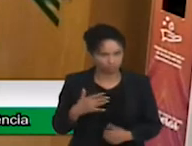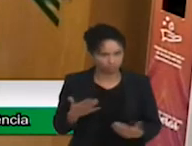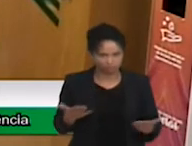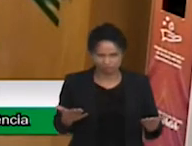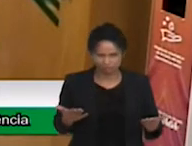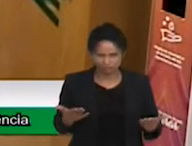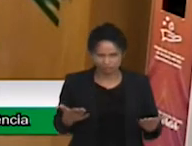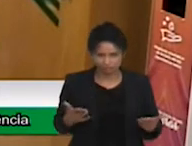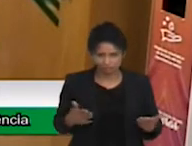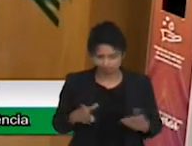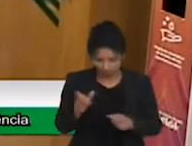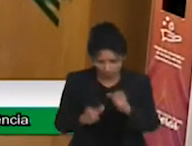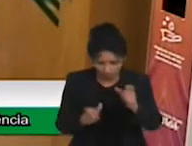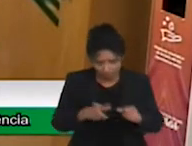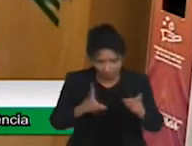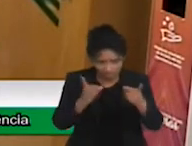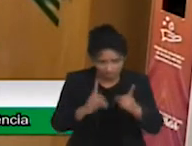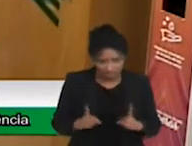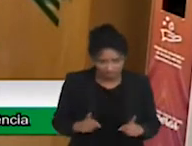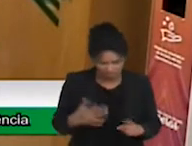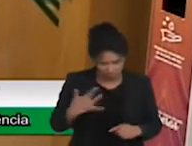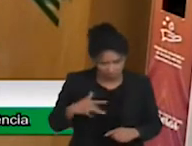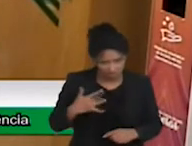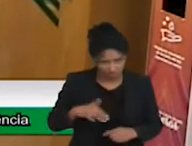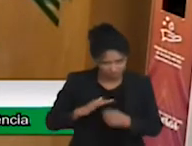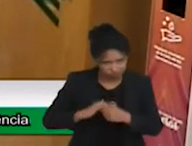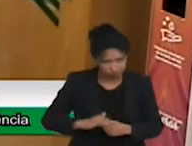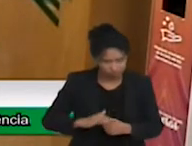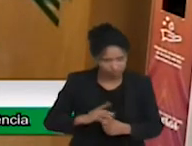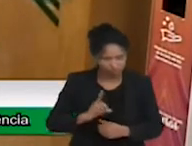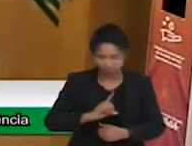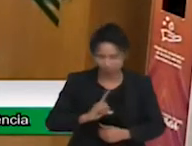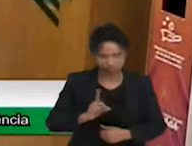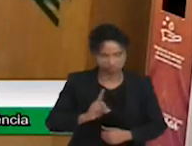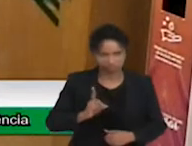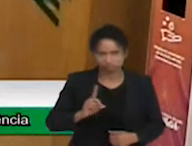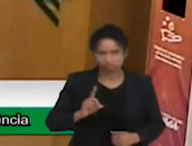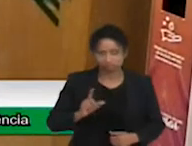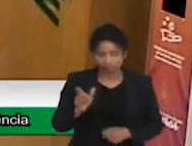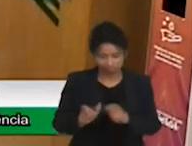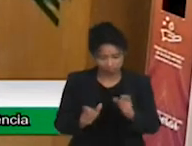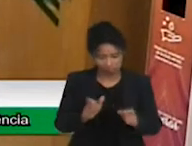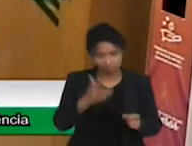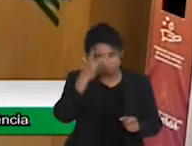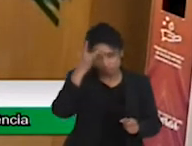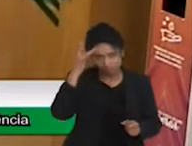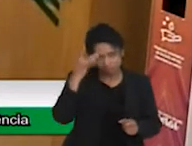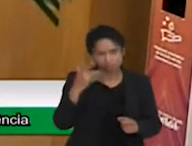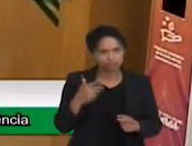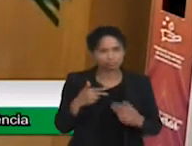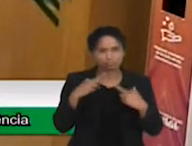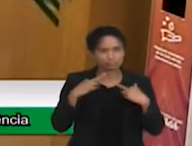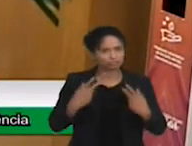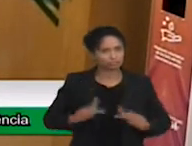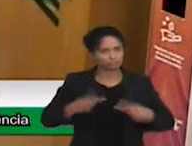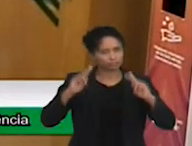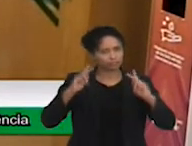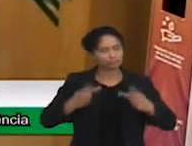muito menos coitadinhas. São pessoas, são seres humanos,